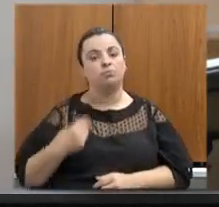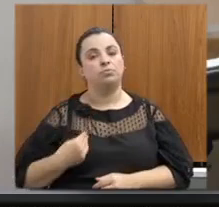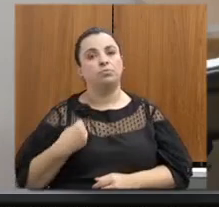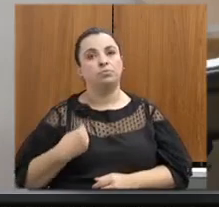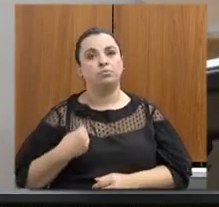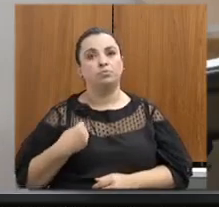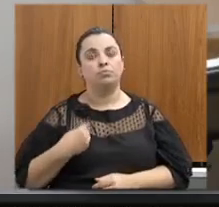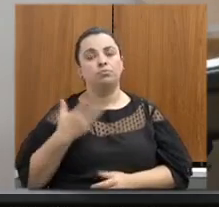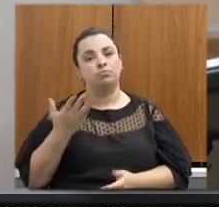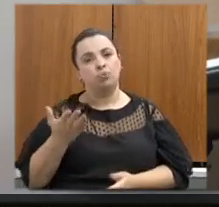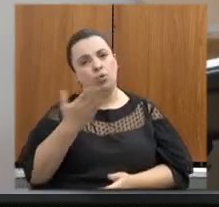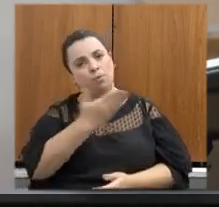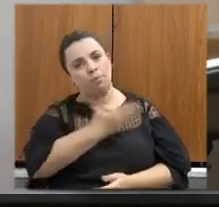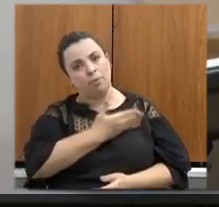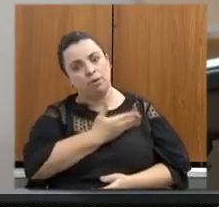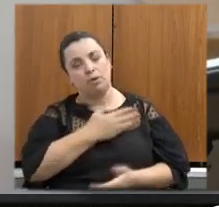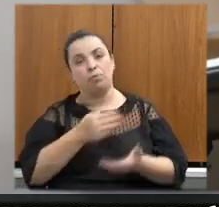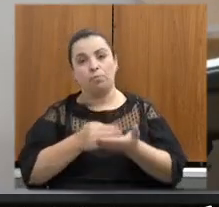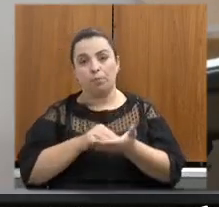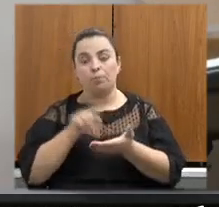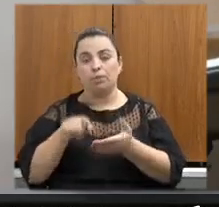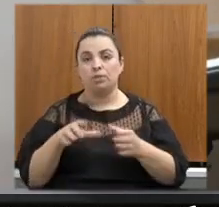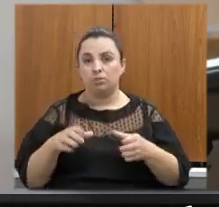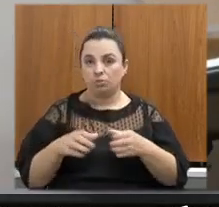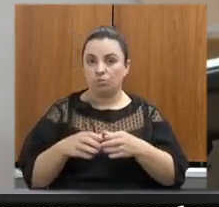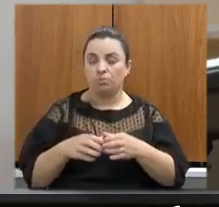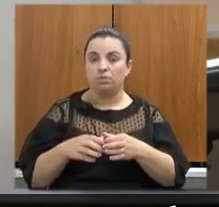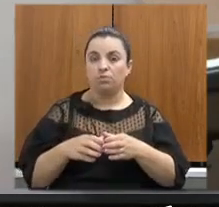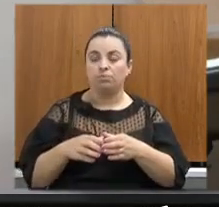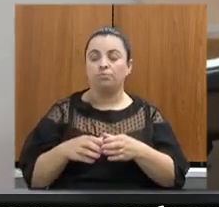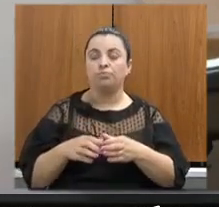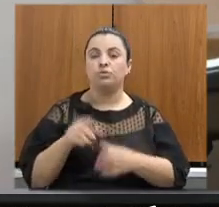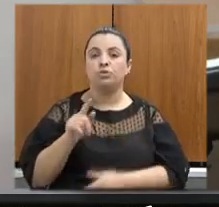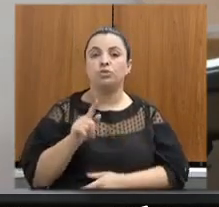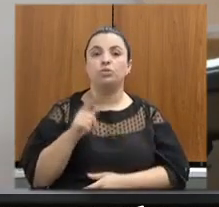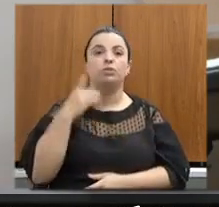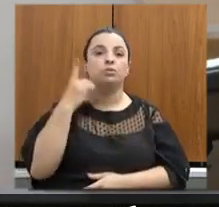e membro dessa comissão, deputado Gil Pereira.